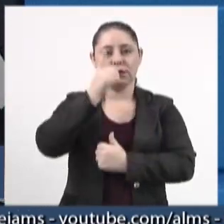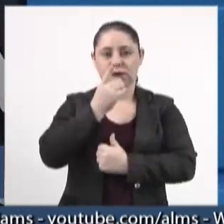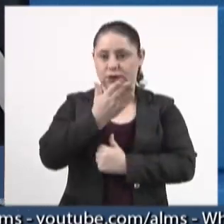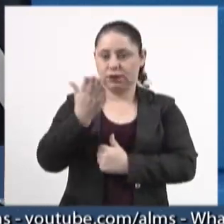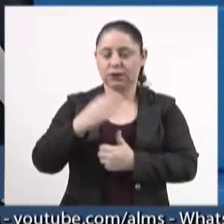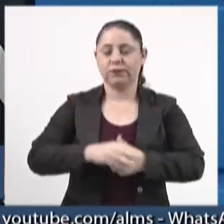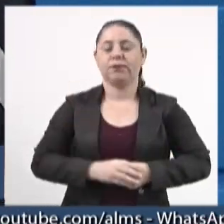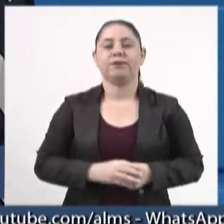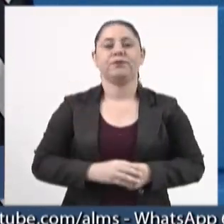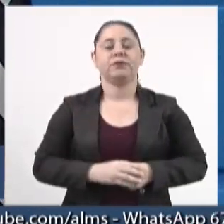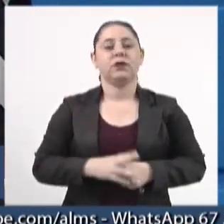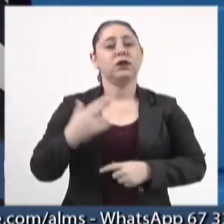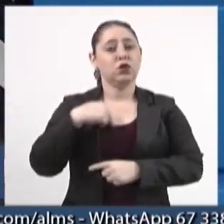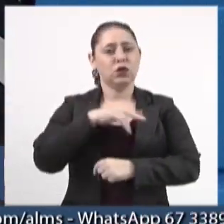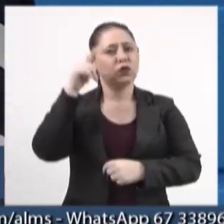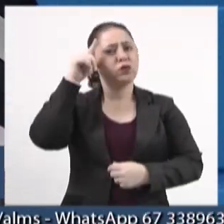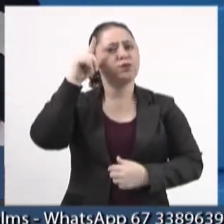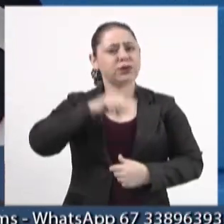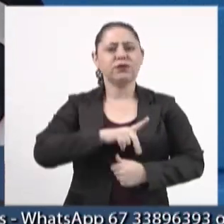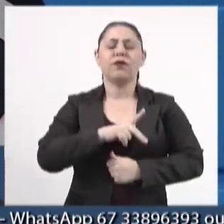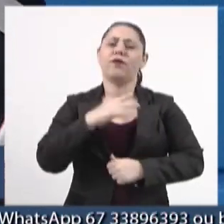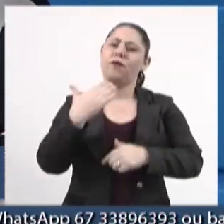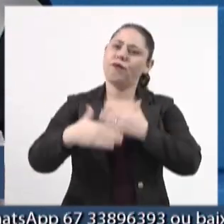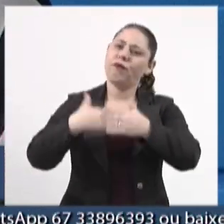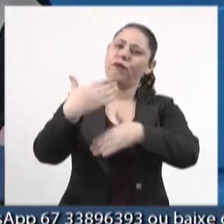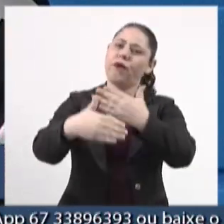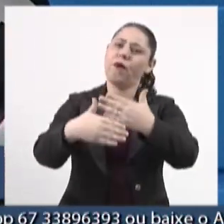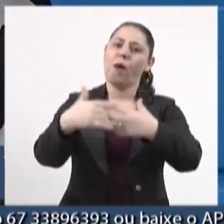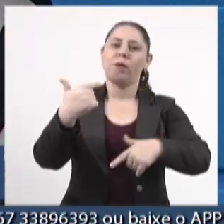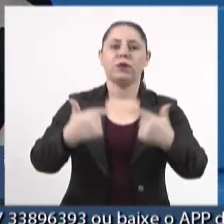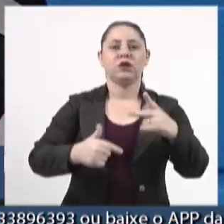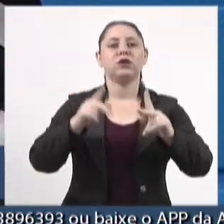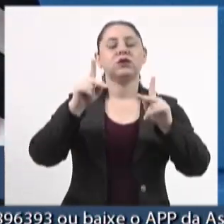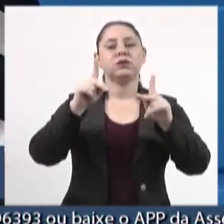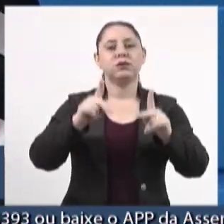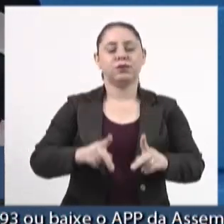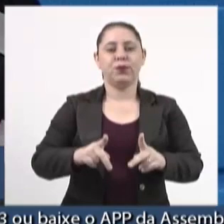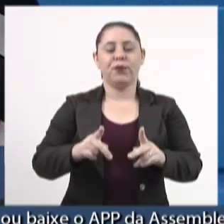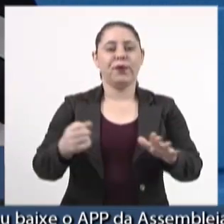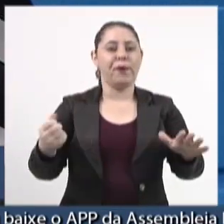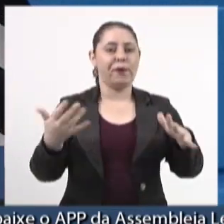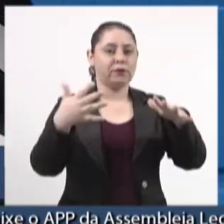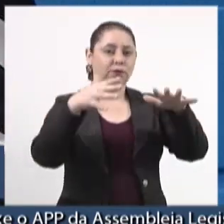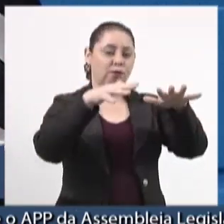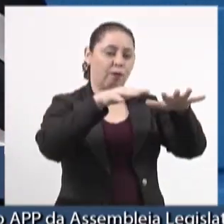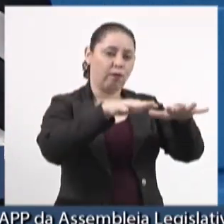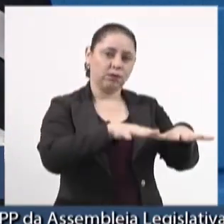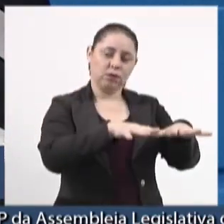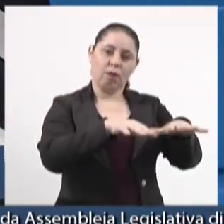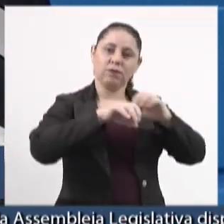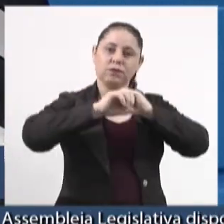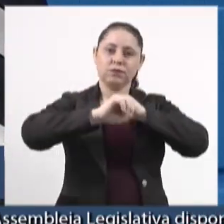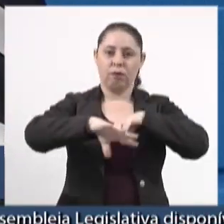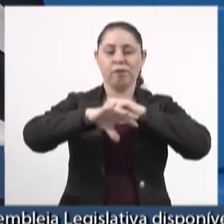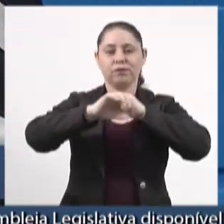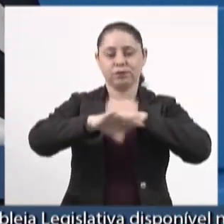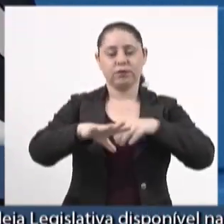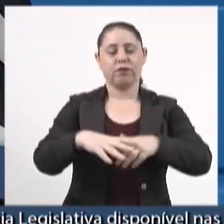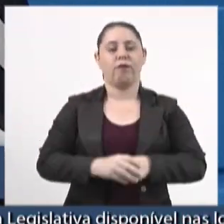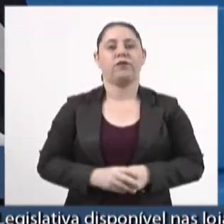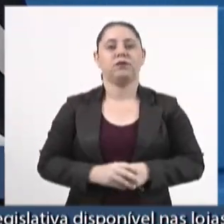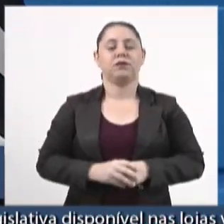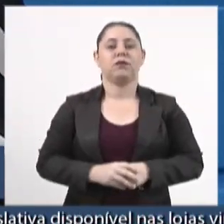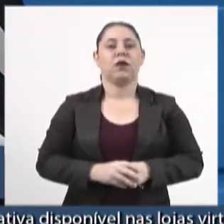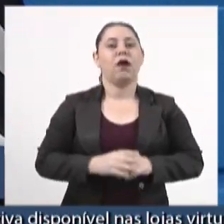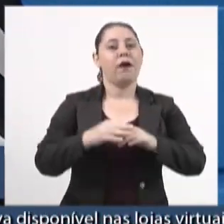pares para que nós consigamos avançar na política pública da inclusão, da educação inclusiva.